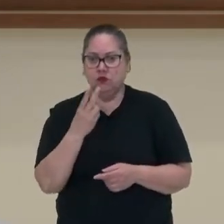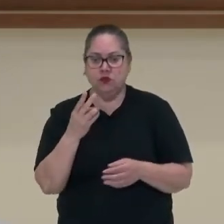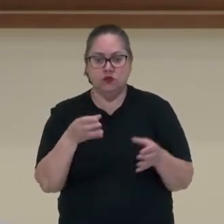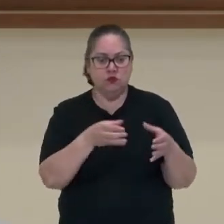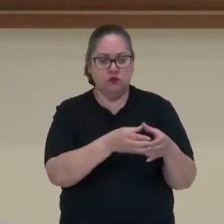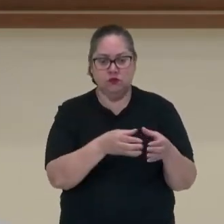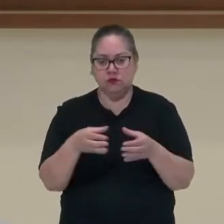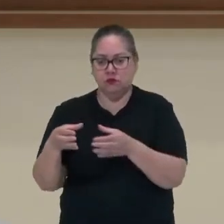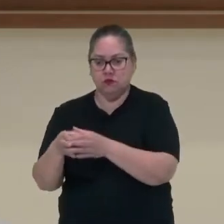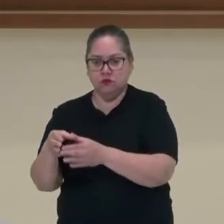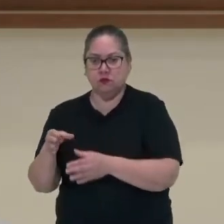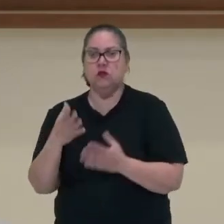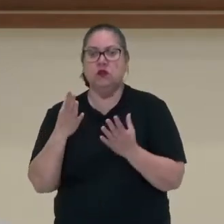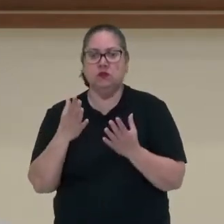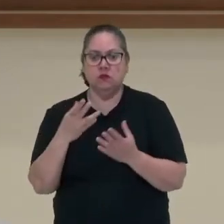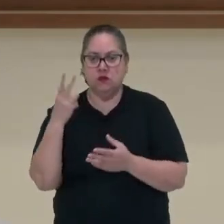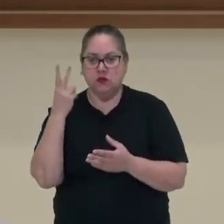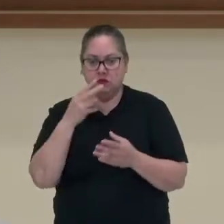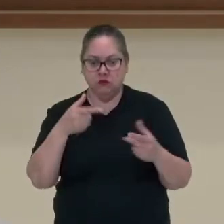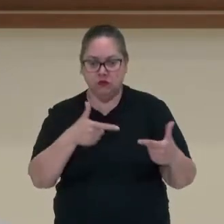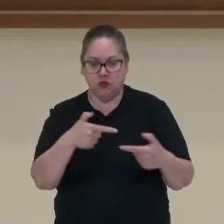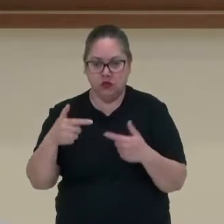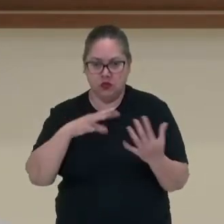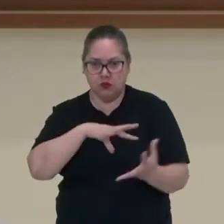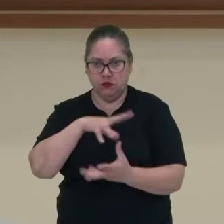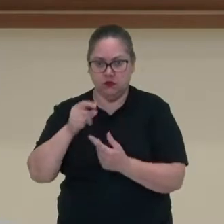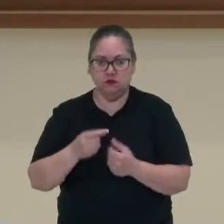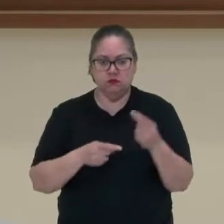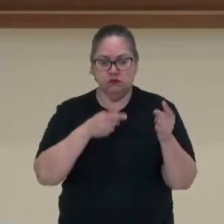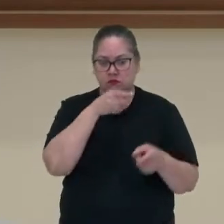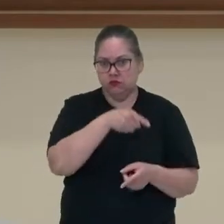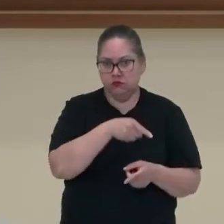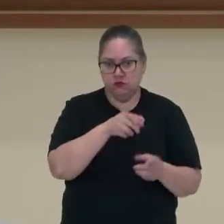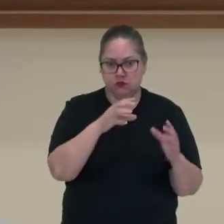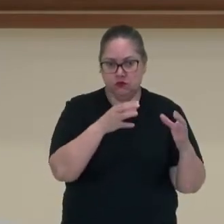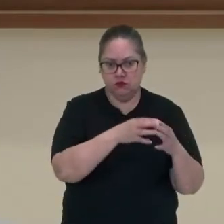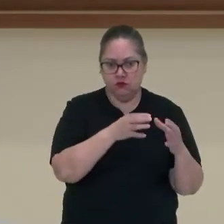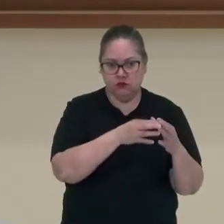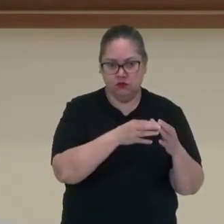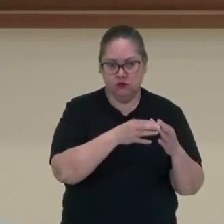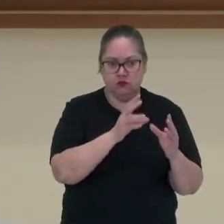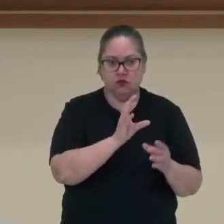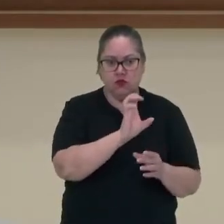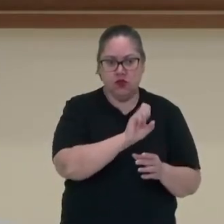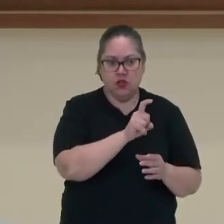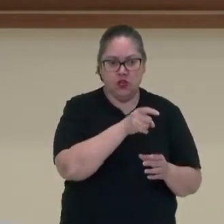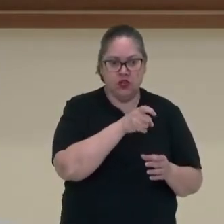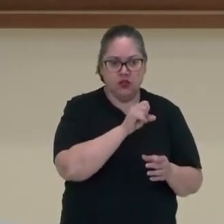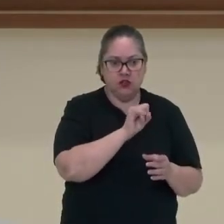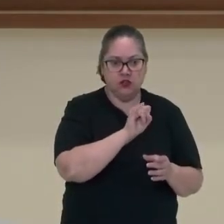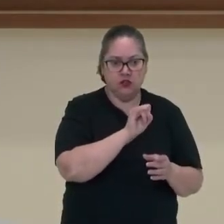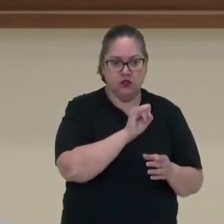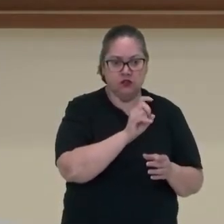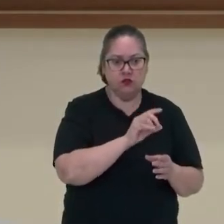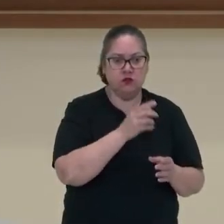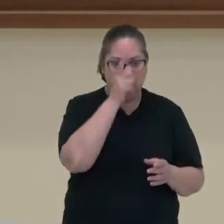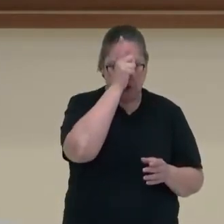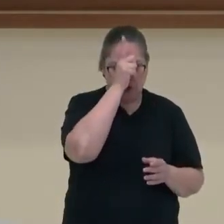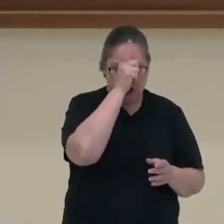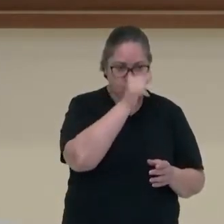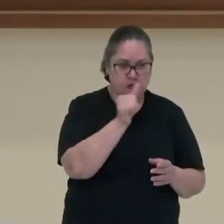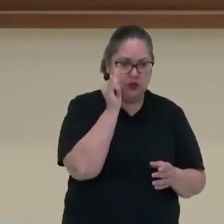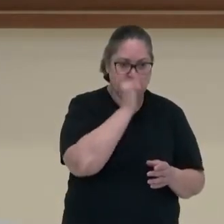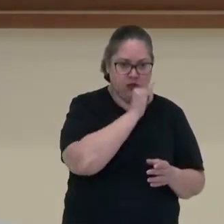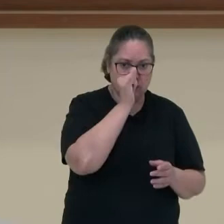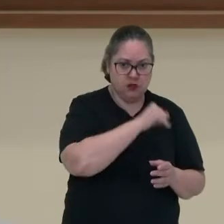grupos que vão participar da Segunda Guerra Mundial. De um lado, o grupo do eixo, onde nós tínhamos a Alemanha, a